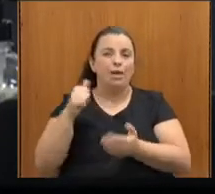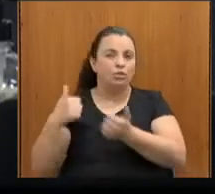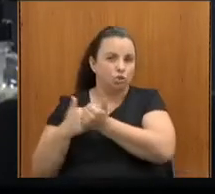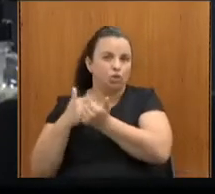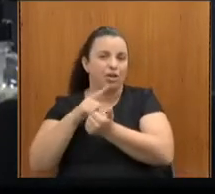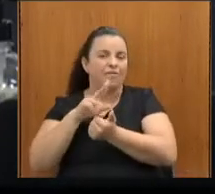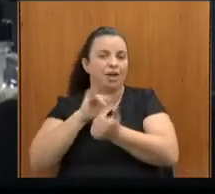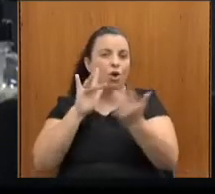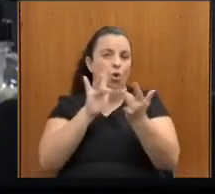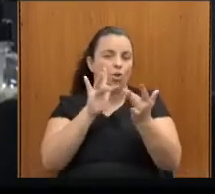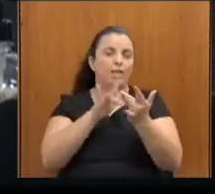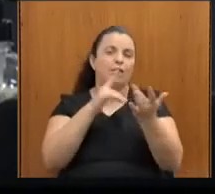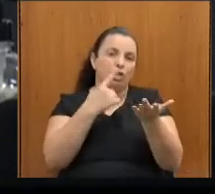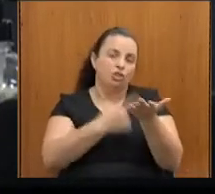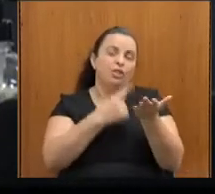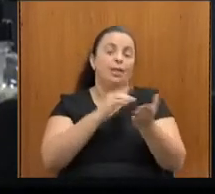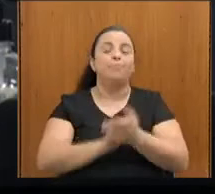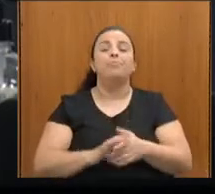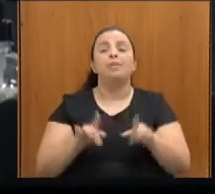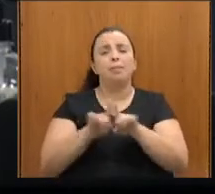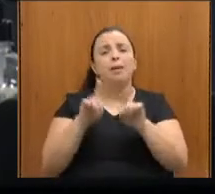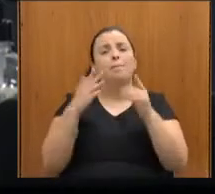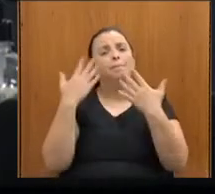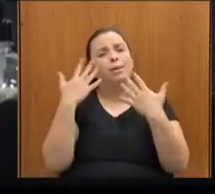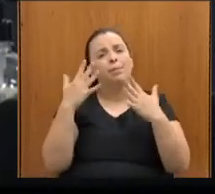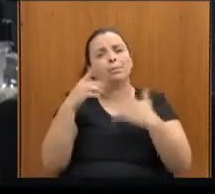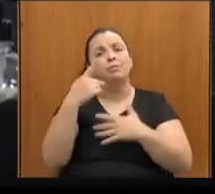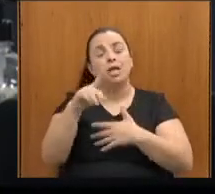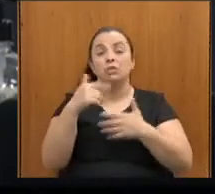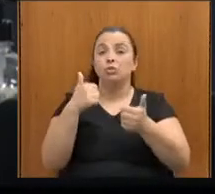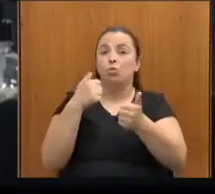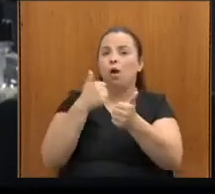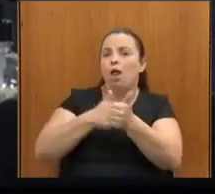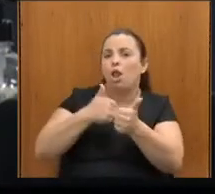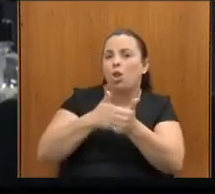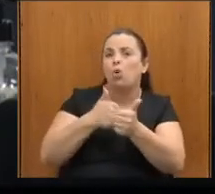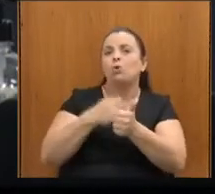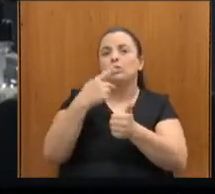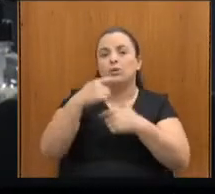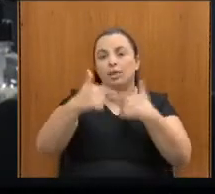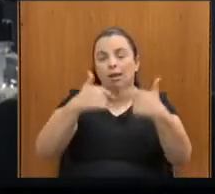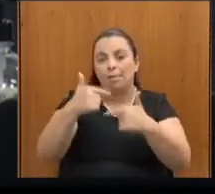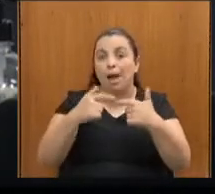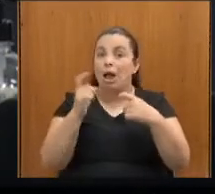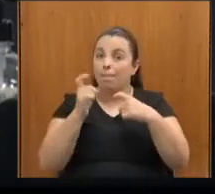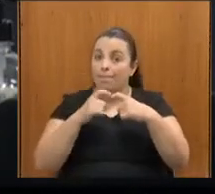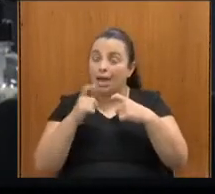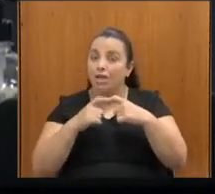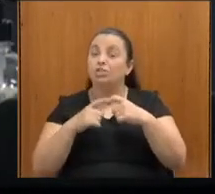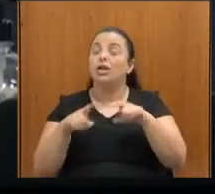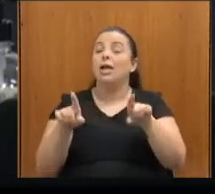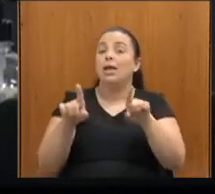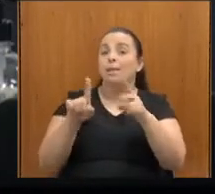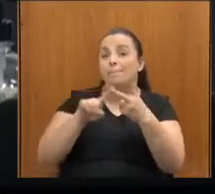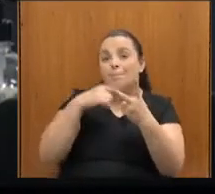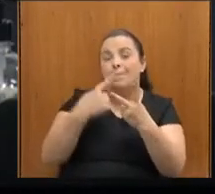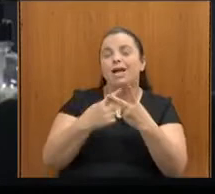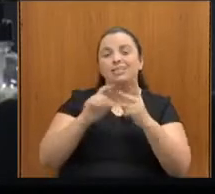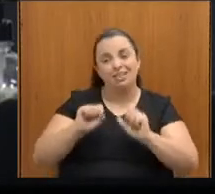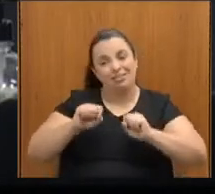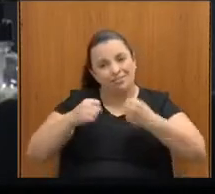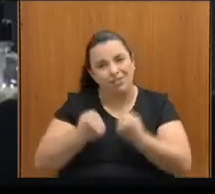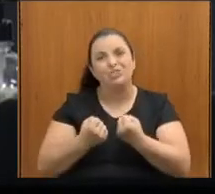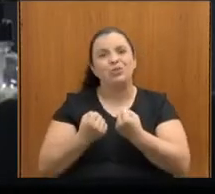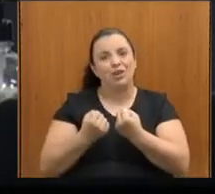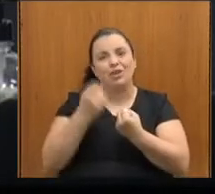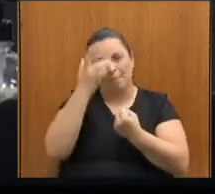também pela luta que você vem desenvolvendo, não só como médica, mas também como grande defensora das causas das pessoas com